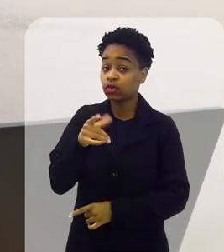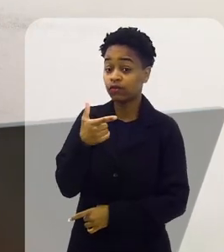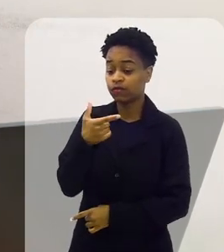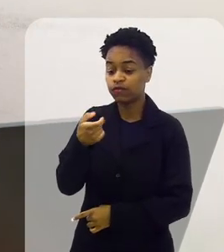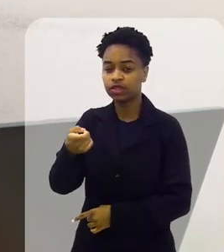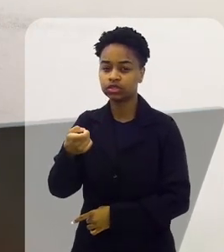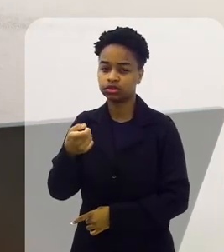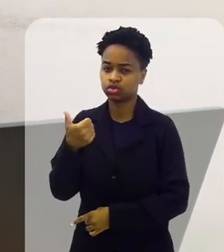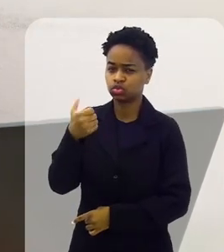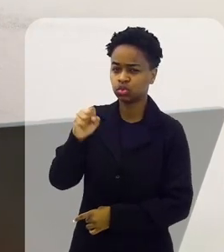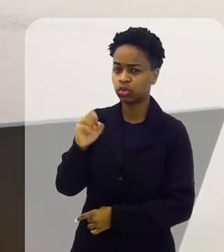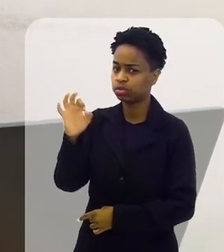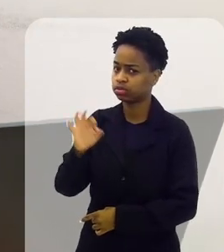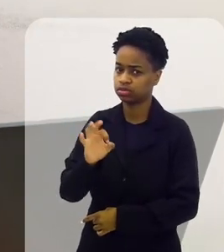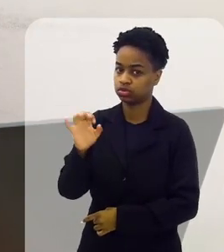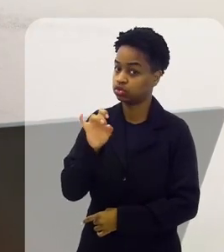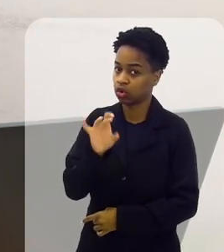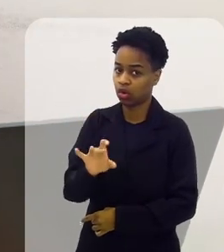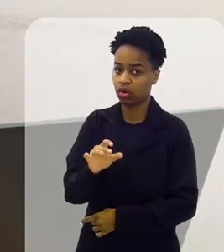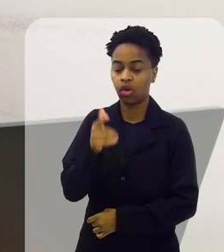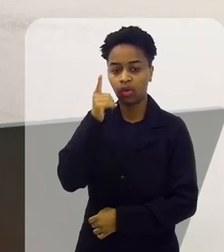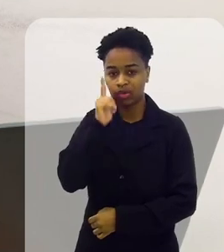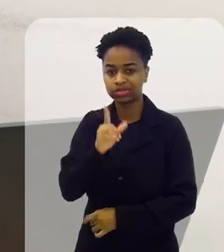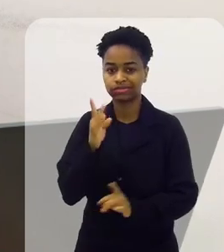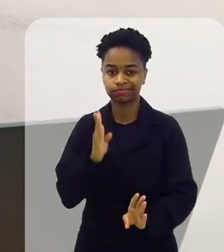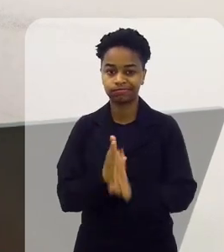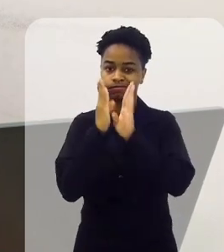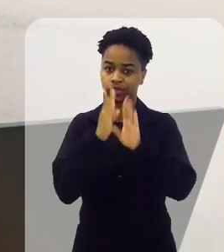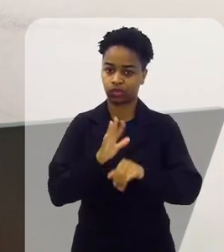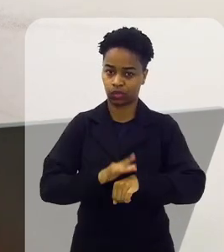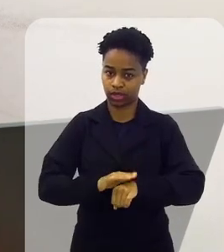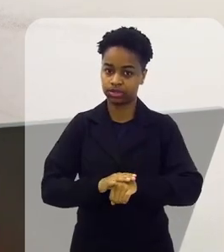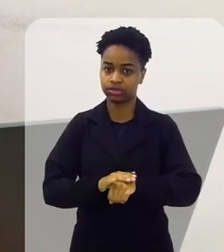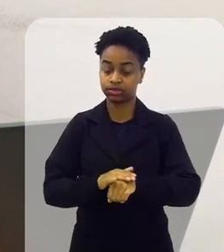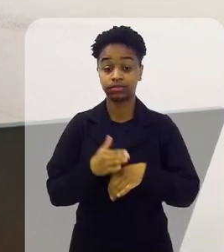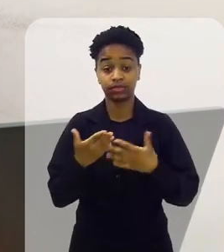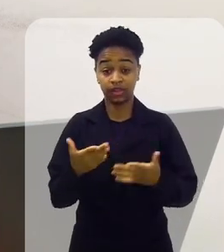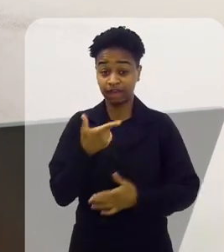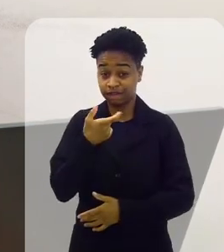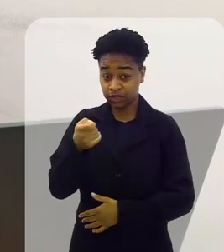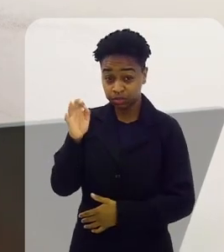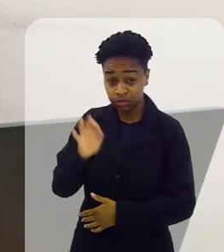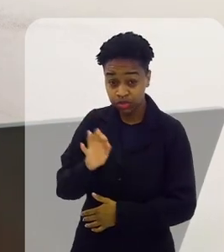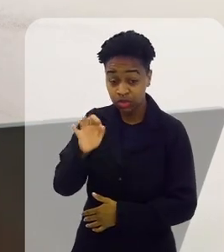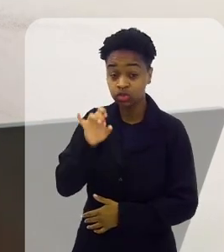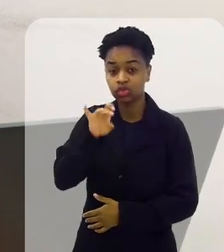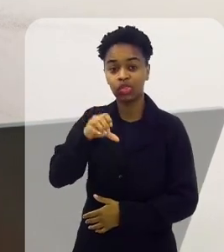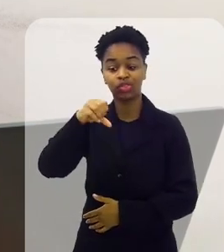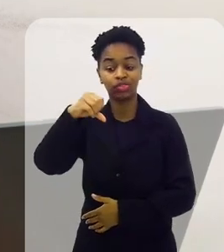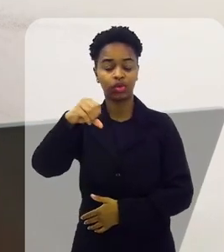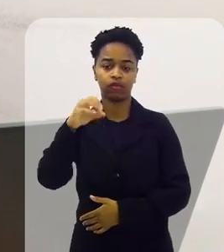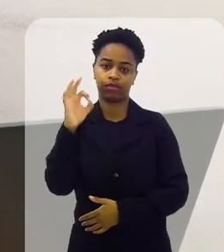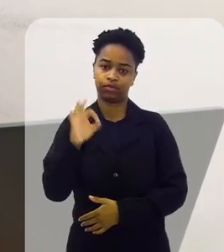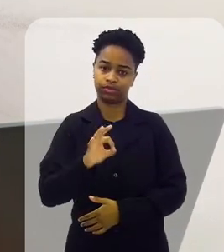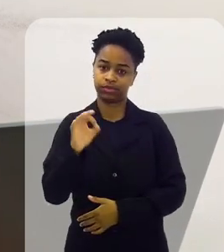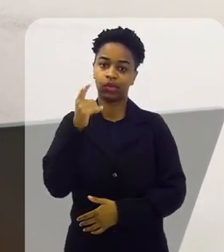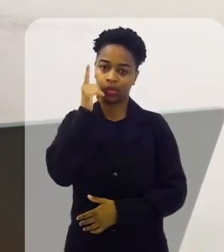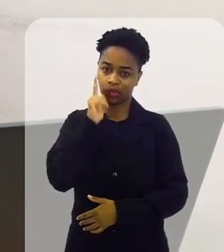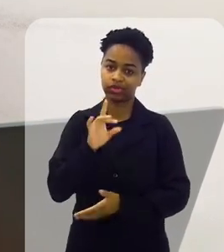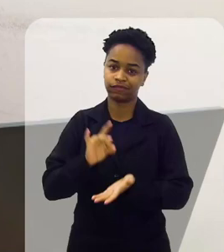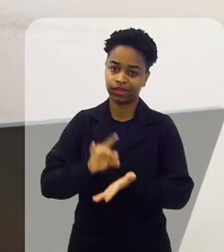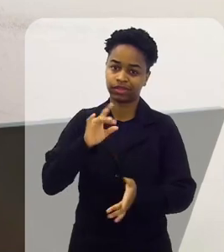18, 20% conseguem fazer o diagnóstico. E desses 20%, apenas 9%